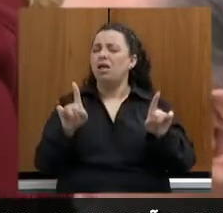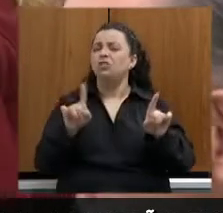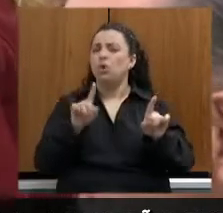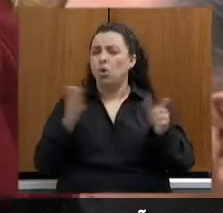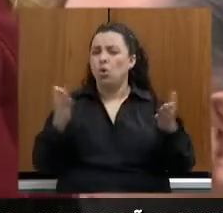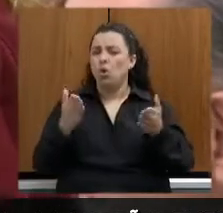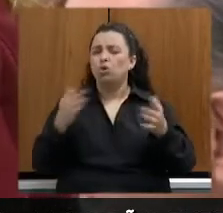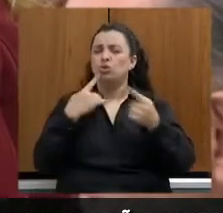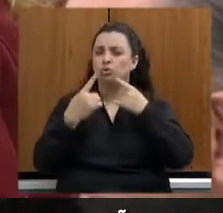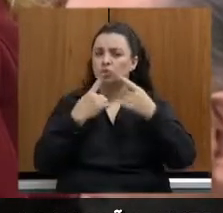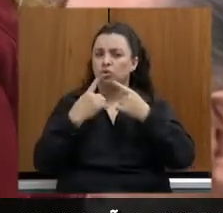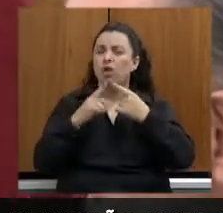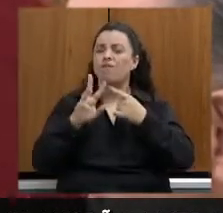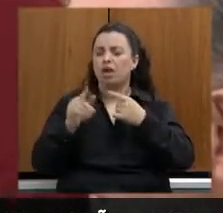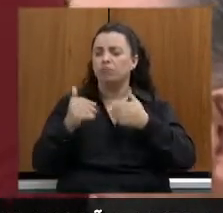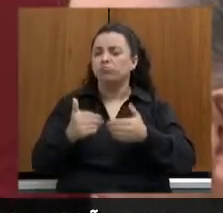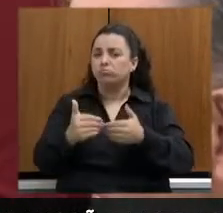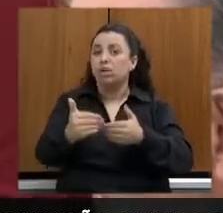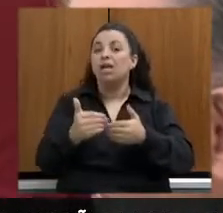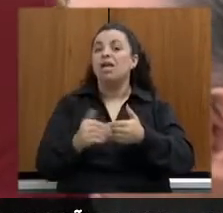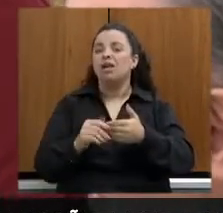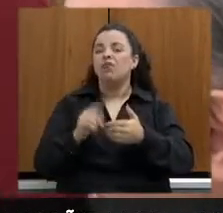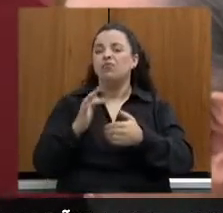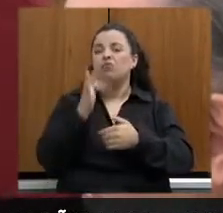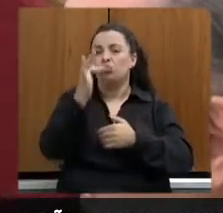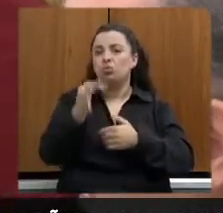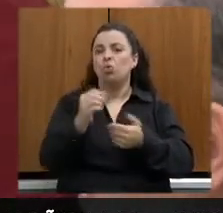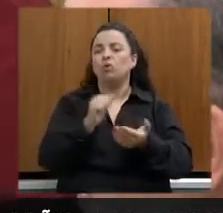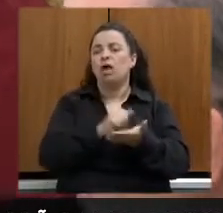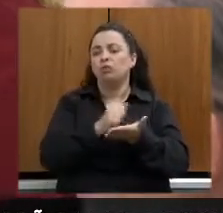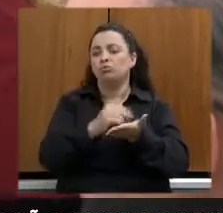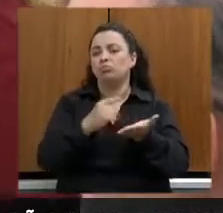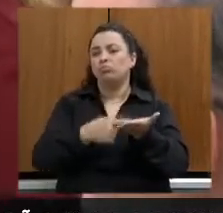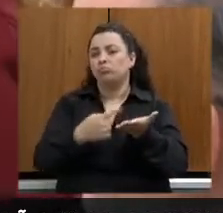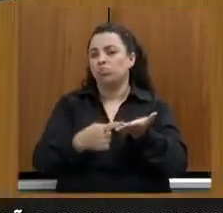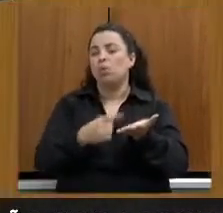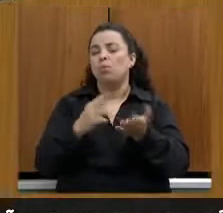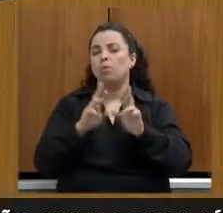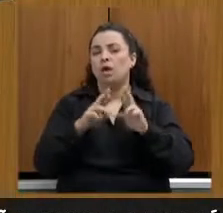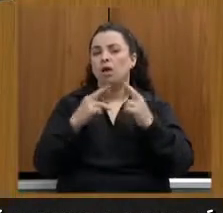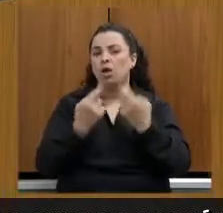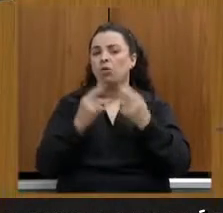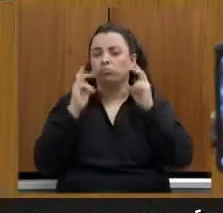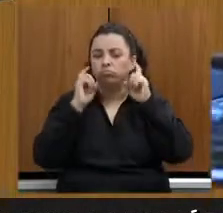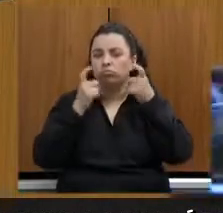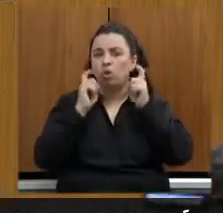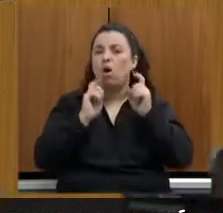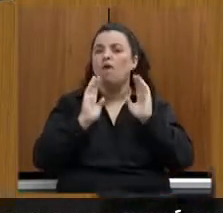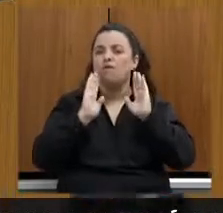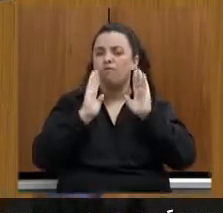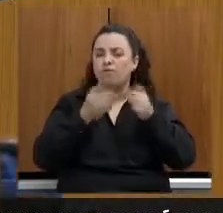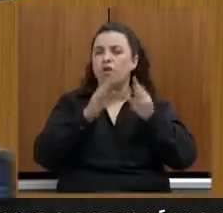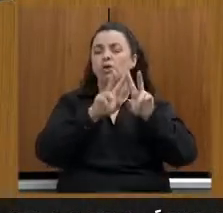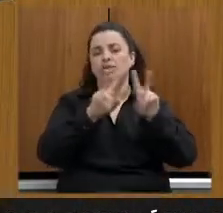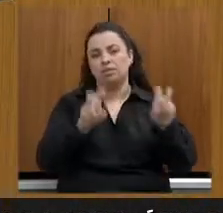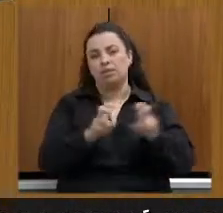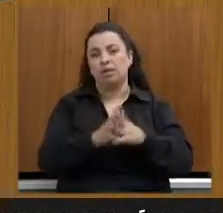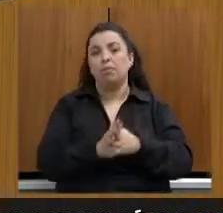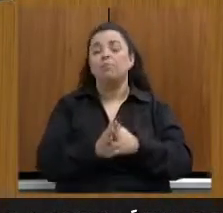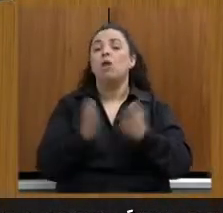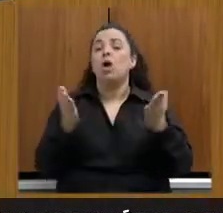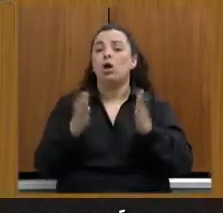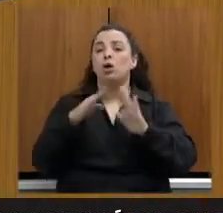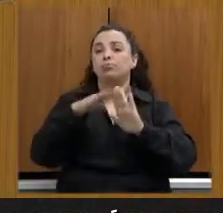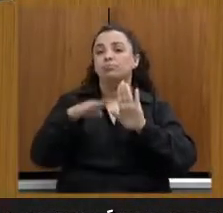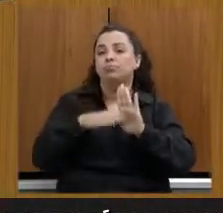discussões e reunião específica também, que agendaremos para o mês de agosto. Vou passar as considerações ao deputado Roberto Andrade, e aí eu vou consultar